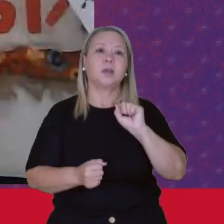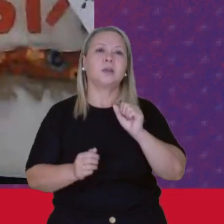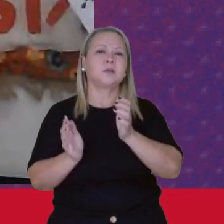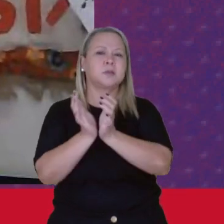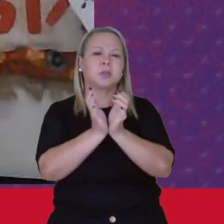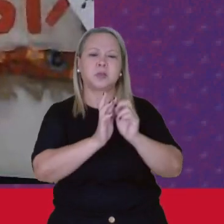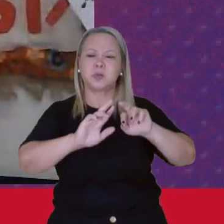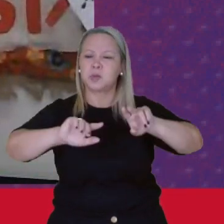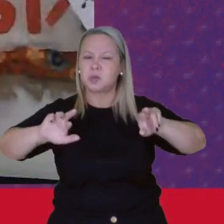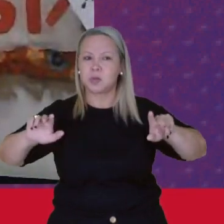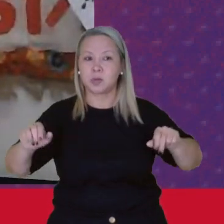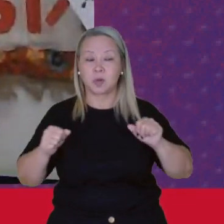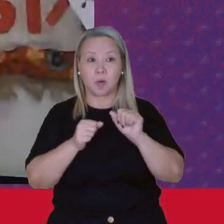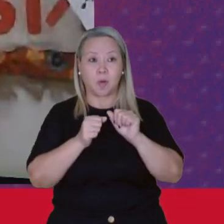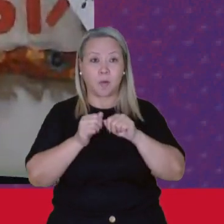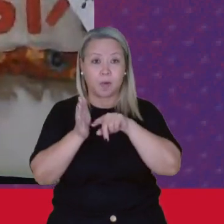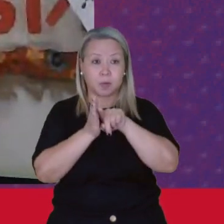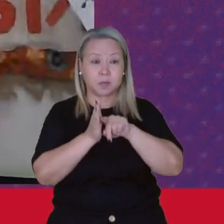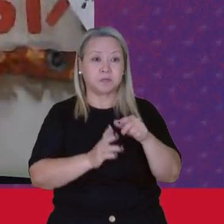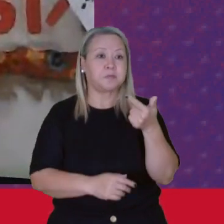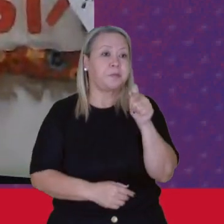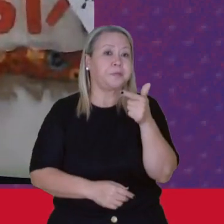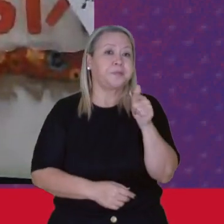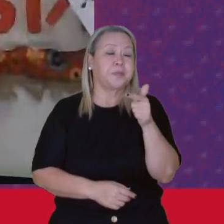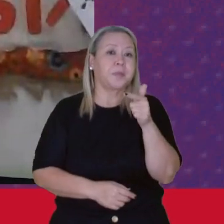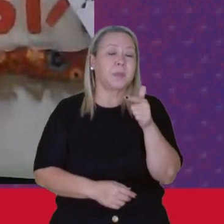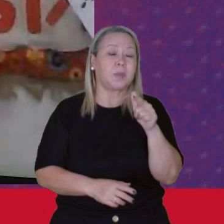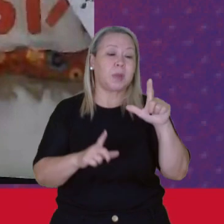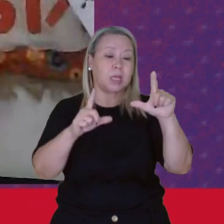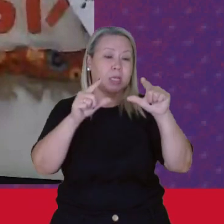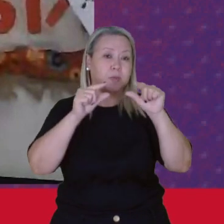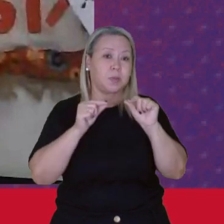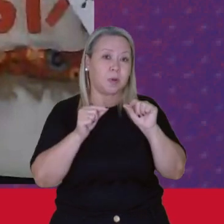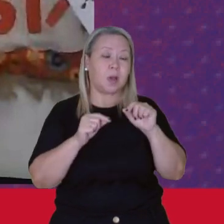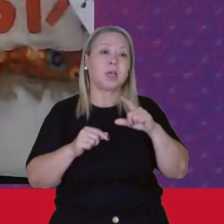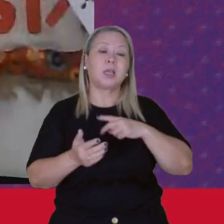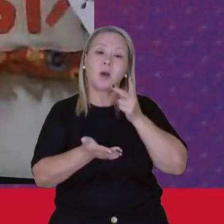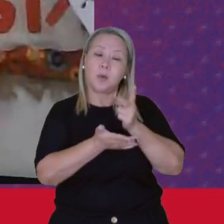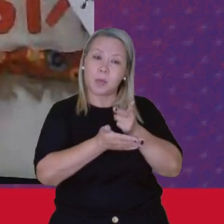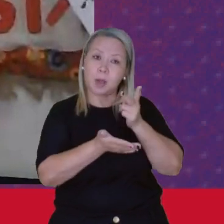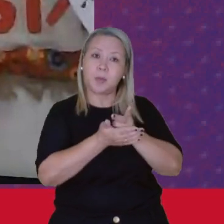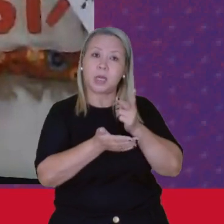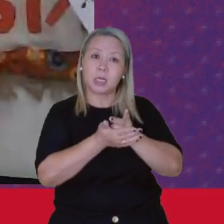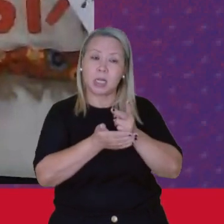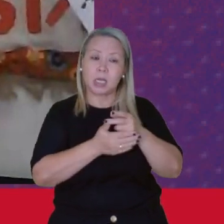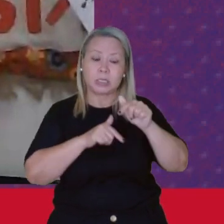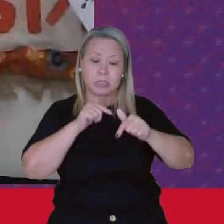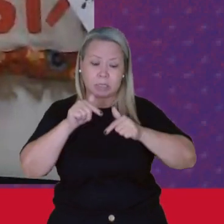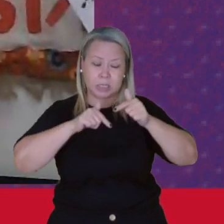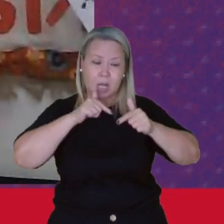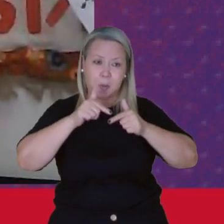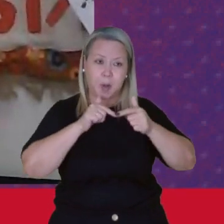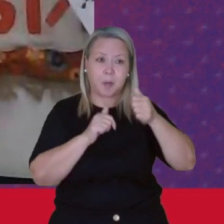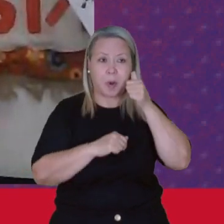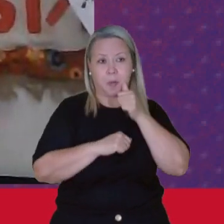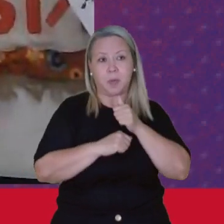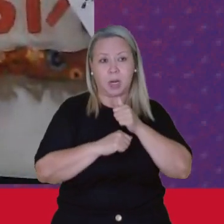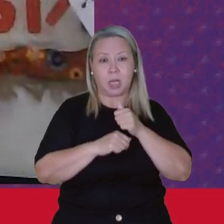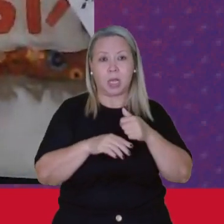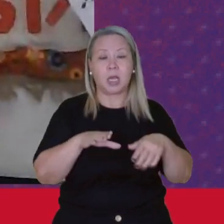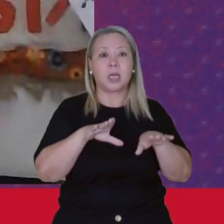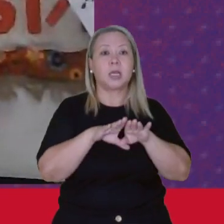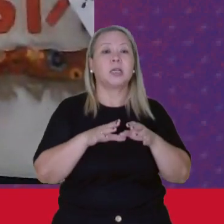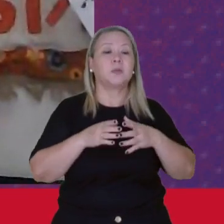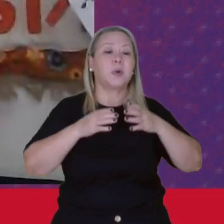Pagu Não há Não há essa redução Então há uma permanência Desse excesso De trabalho Inclusive